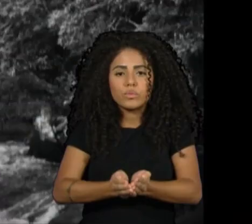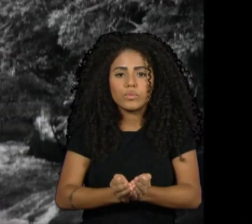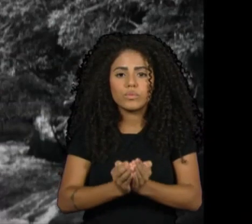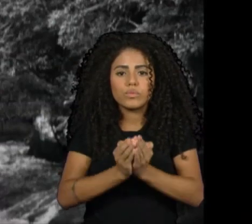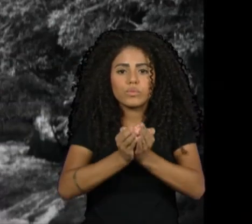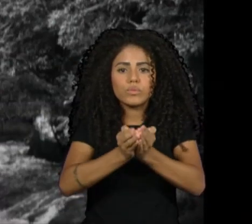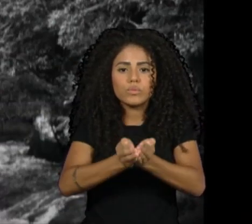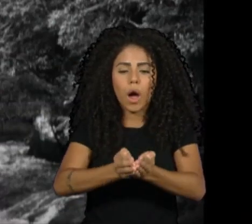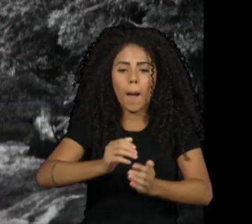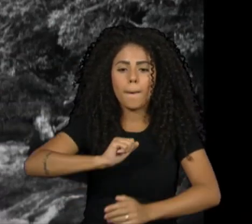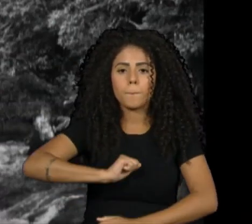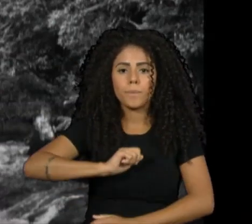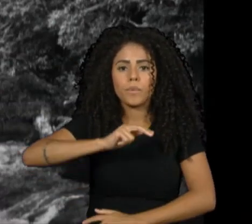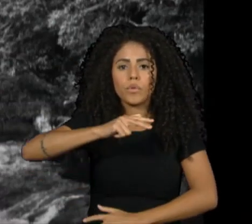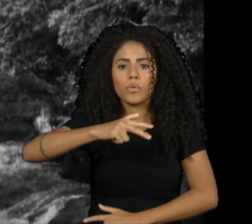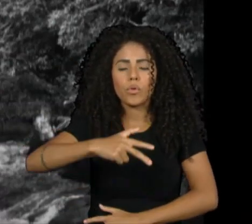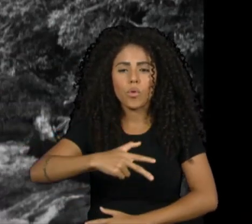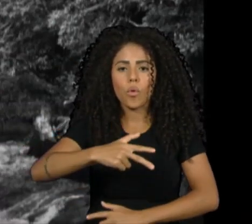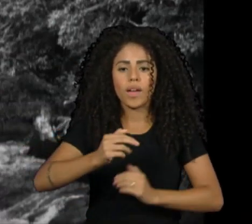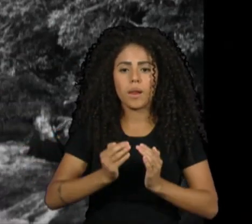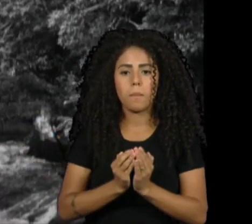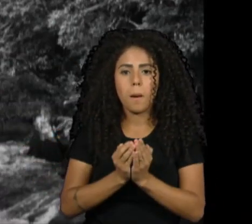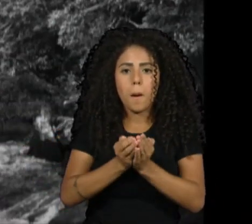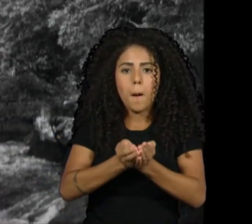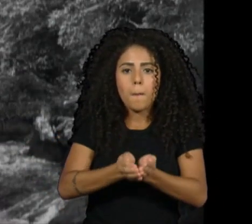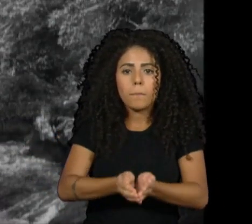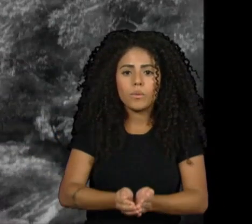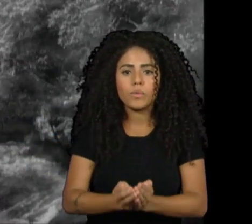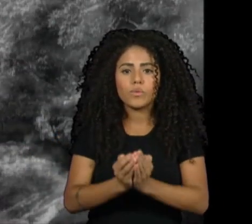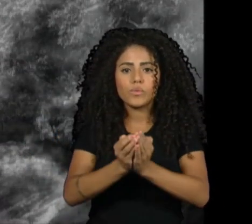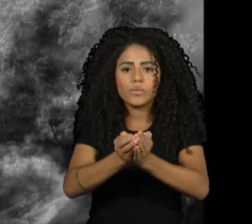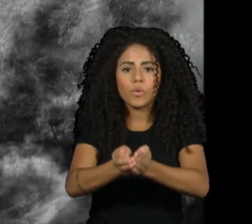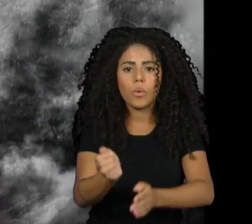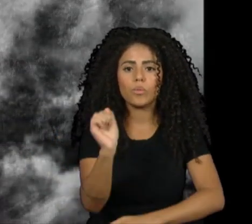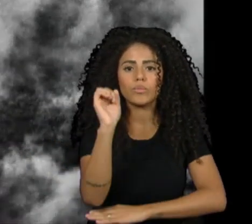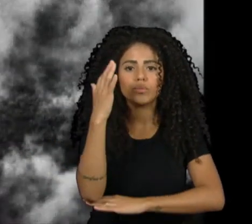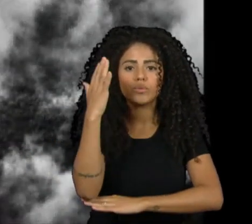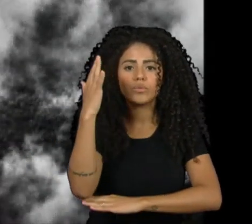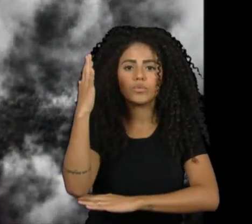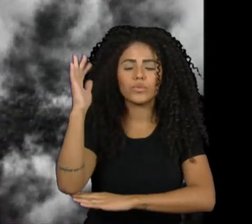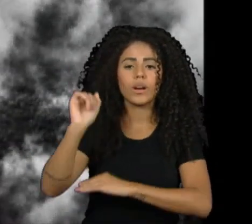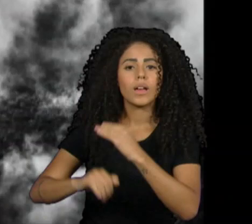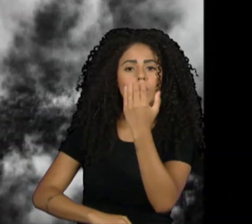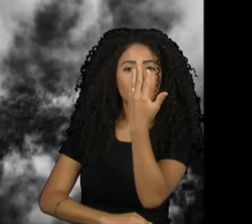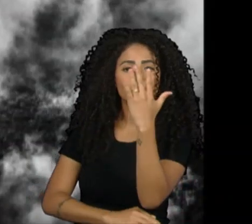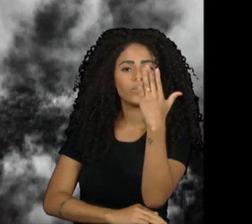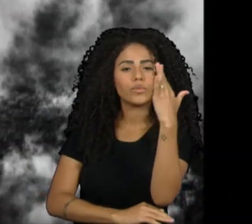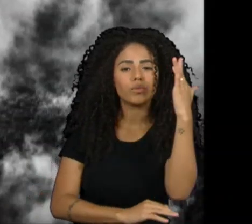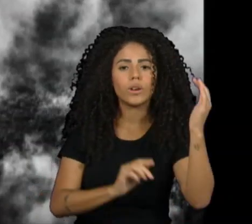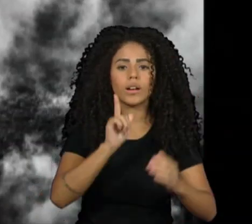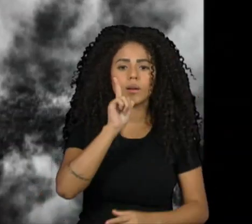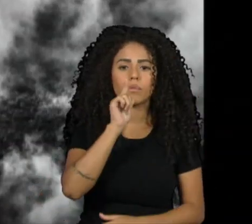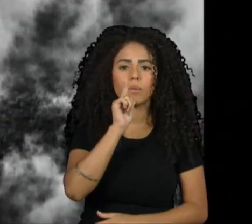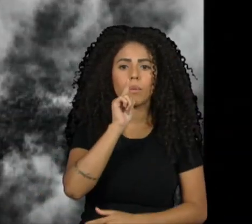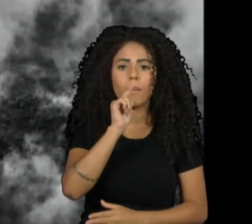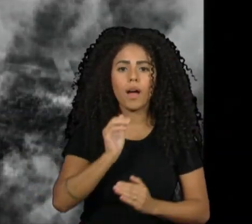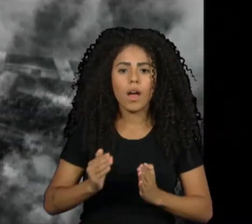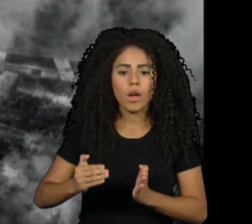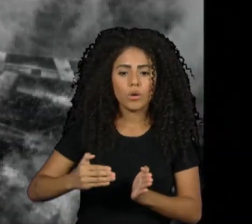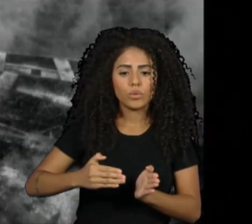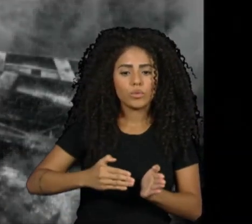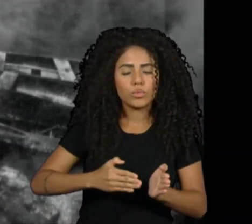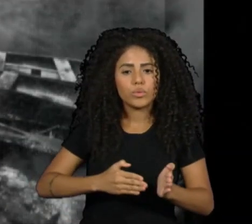nessa densa e rica vegetação, irrigada por inúmeros rios, vivia uma população